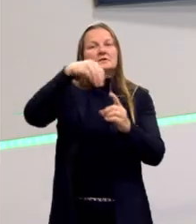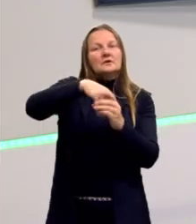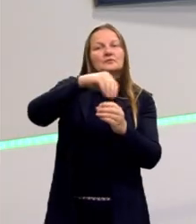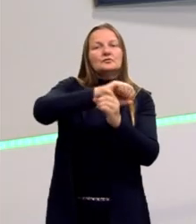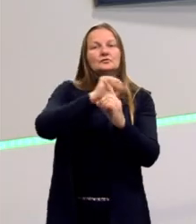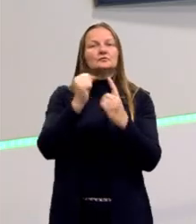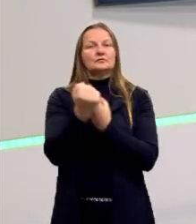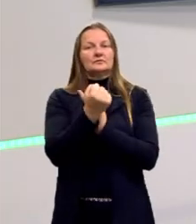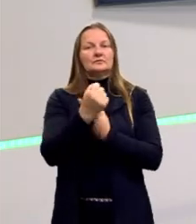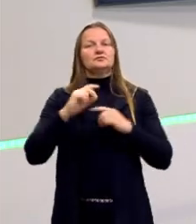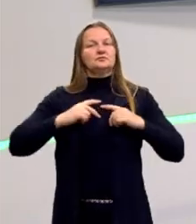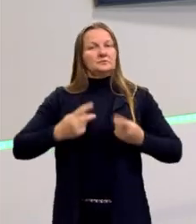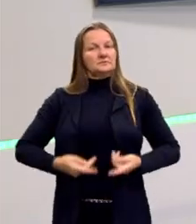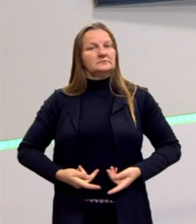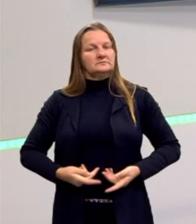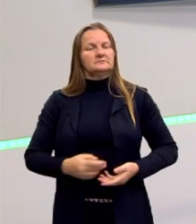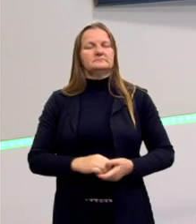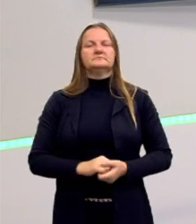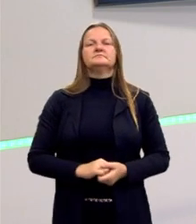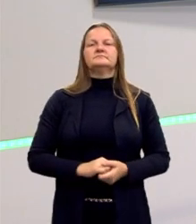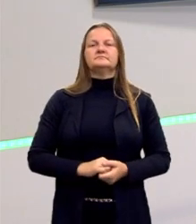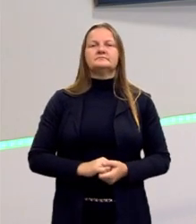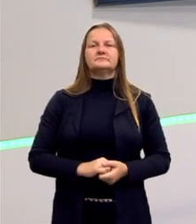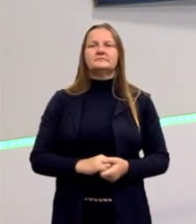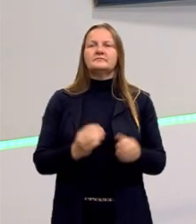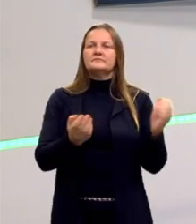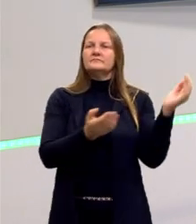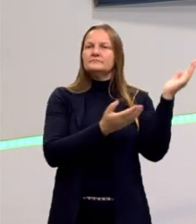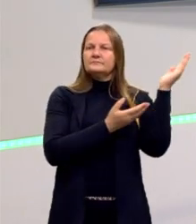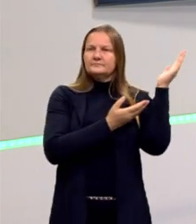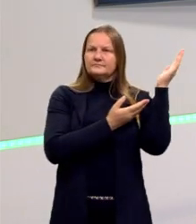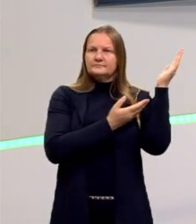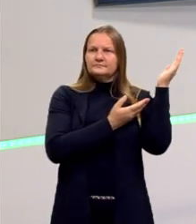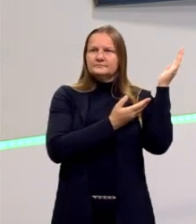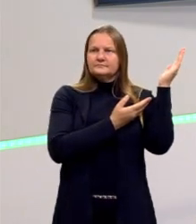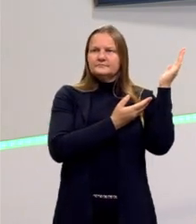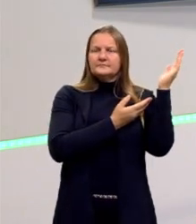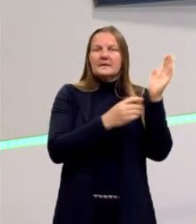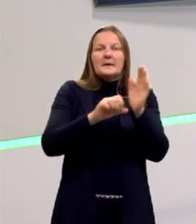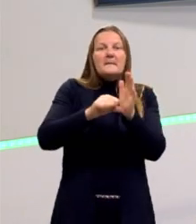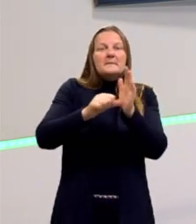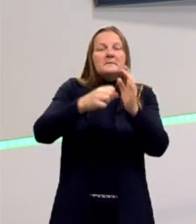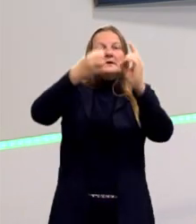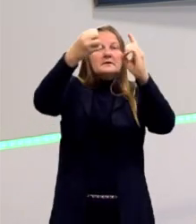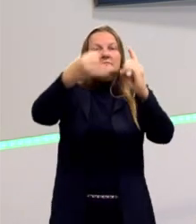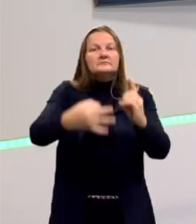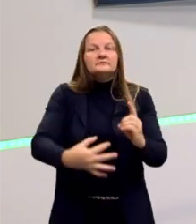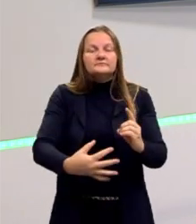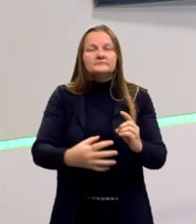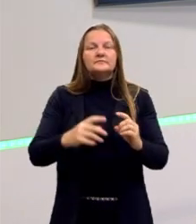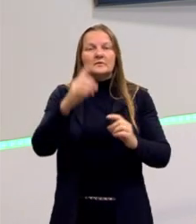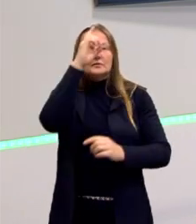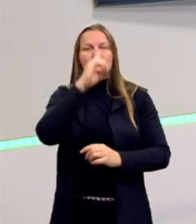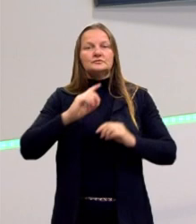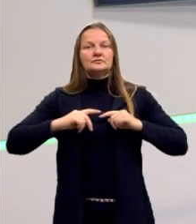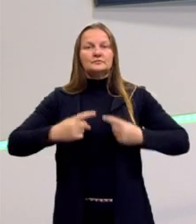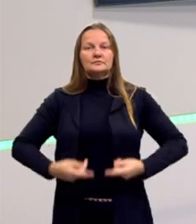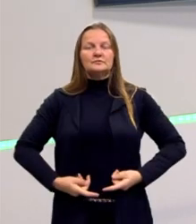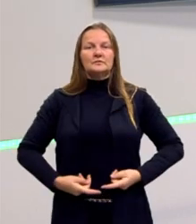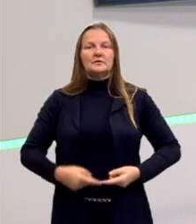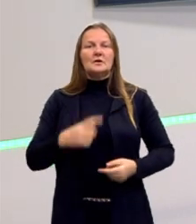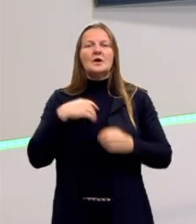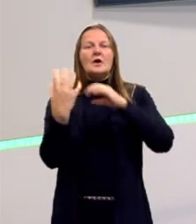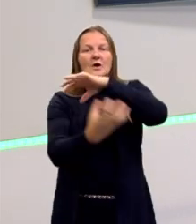humanidade. Olha só, a primeira declaração dos direitos humanos, ela acontece com a